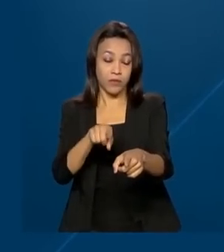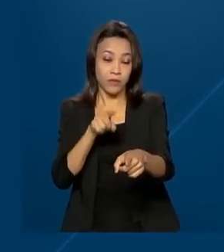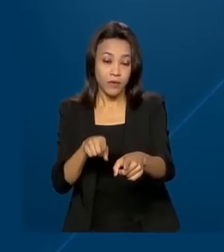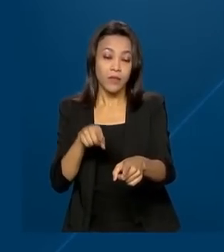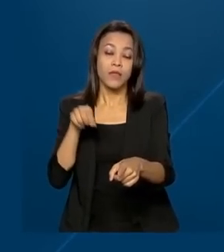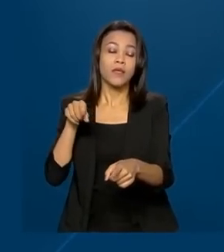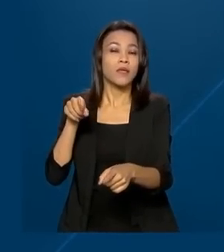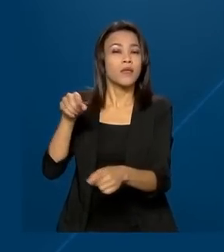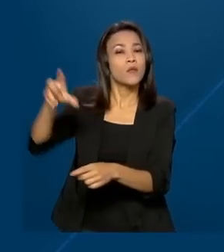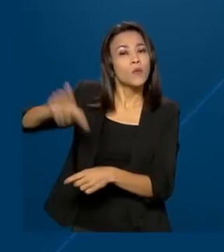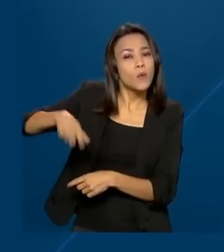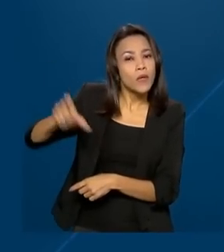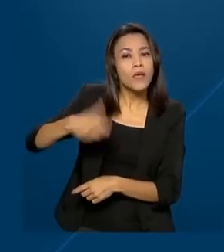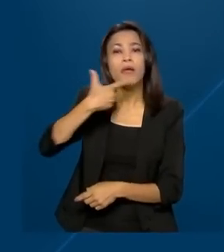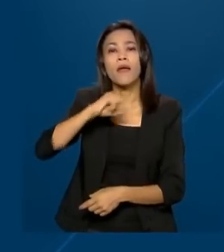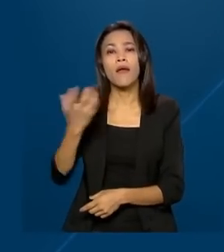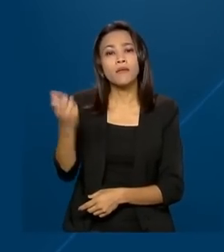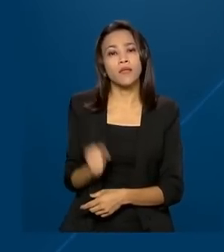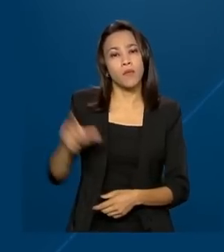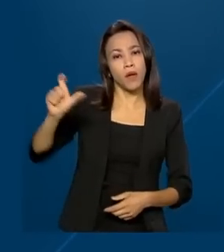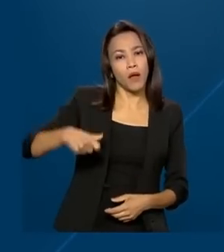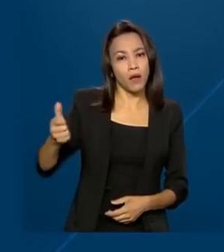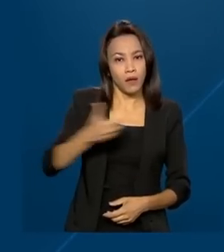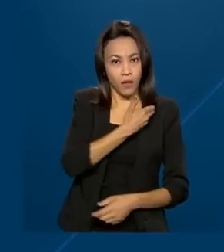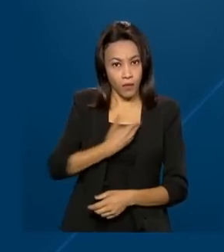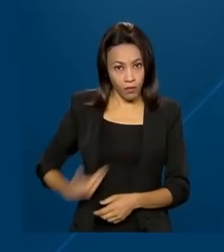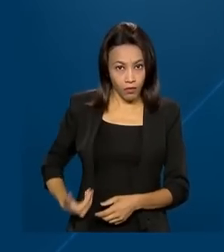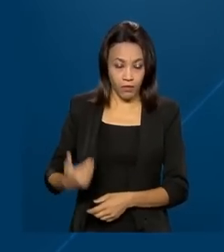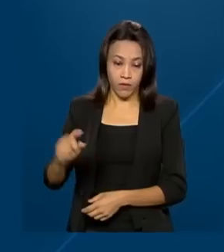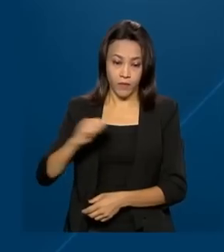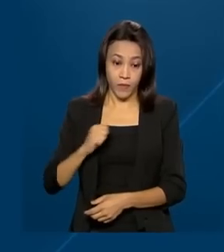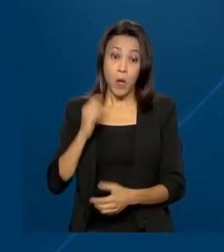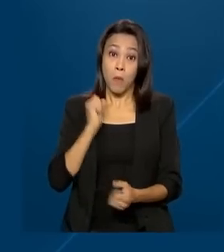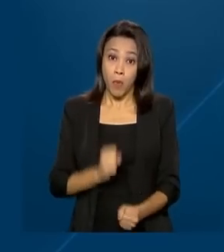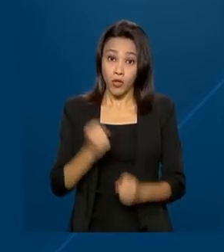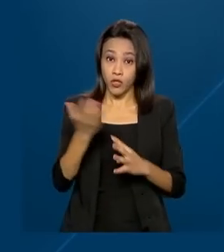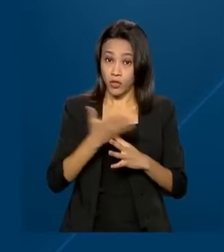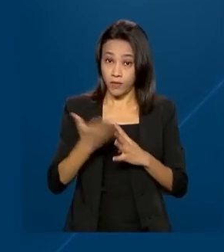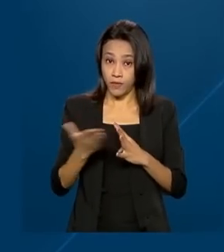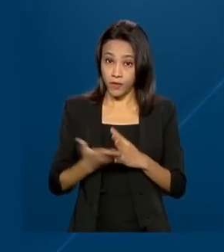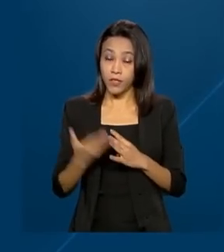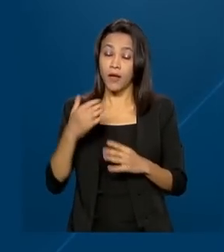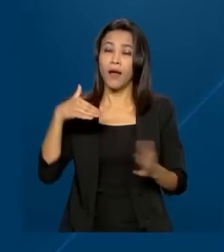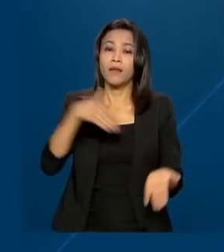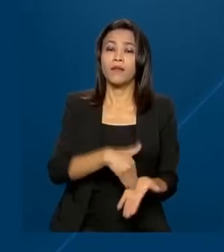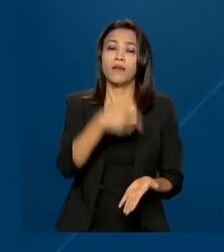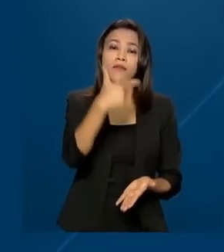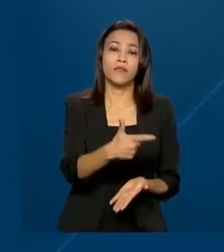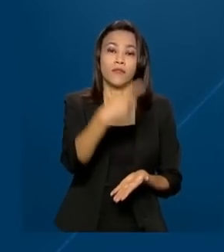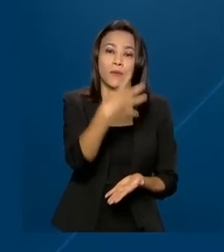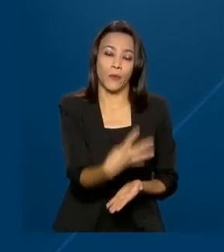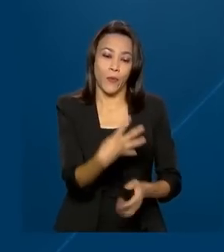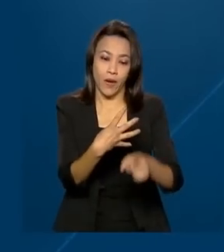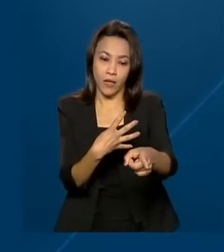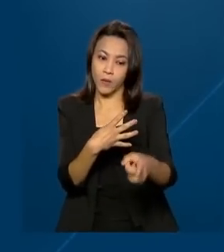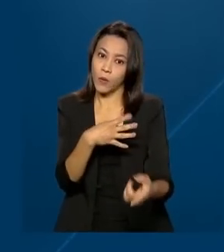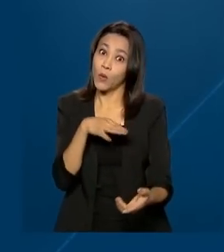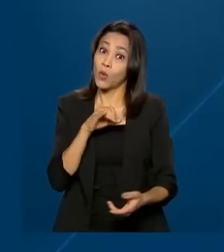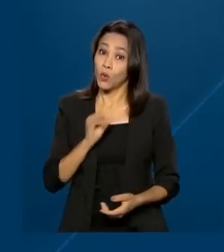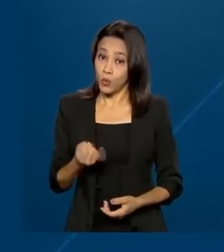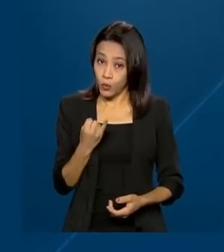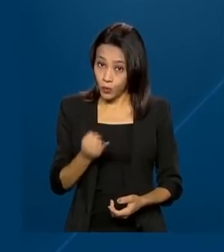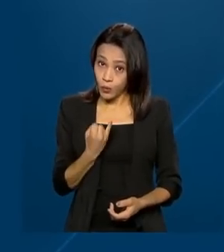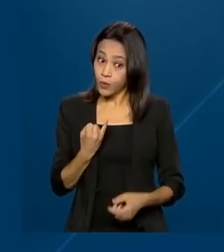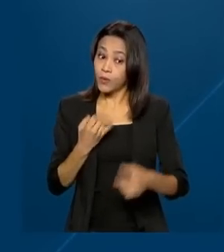2023. O empréstimo poderá ser dividido em, no máximo, 24 parcelas, com um limite de juros